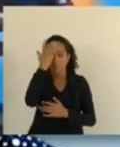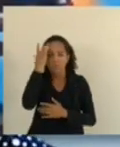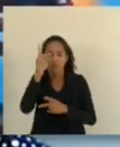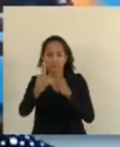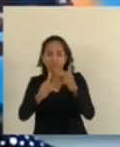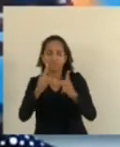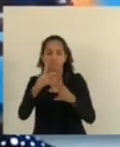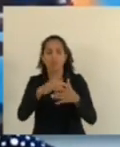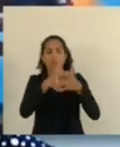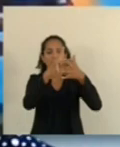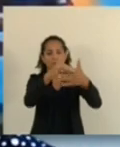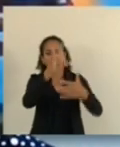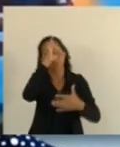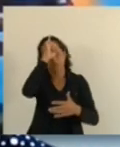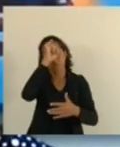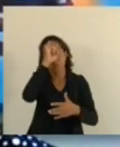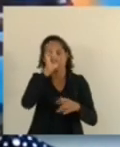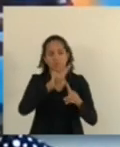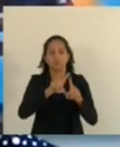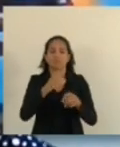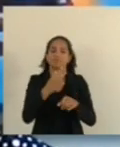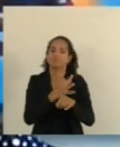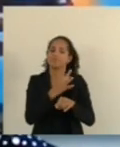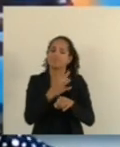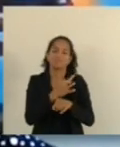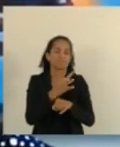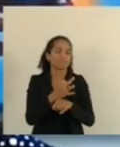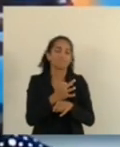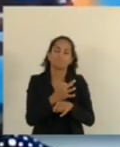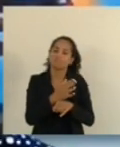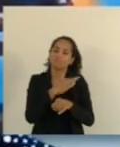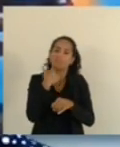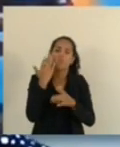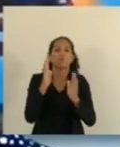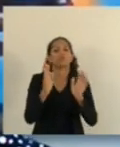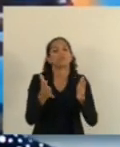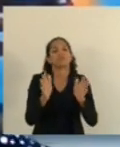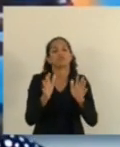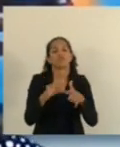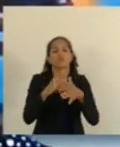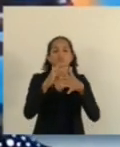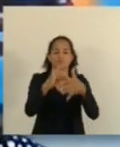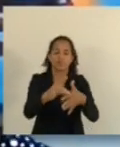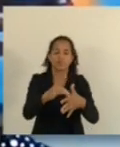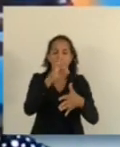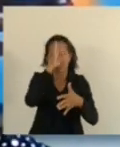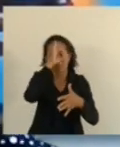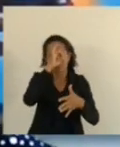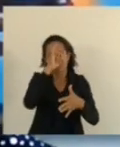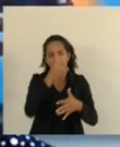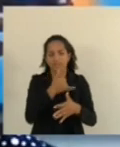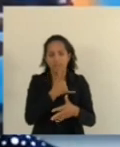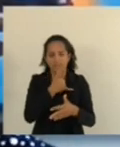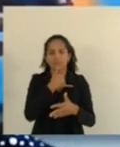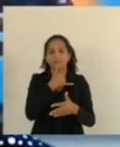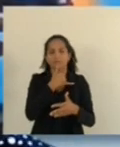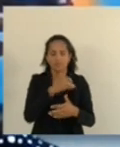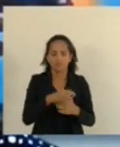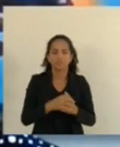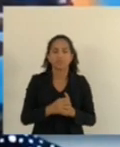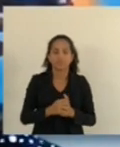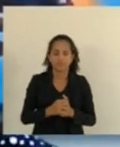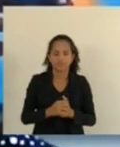se levaram para o hospital. Viram que ela já deu entrada no hospital já em morte porque tinha falecido